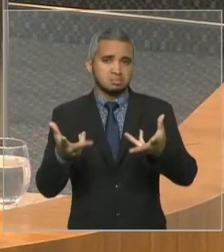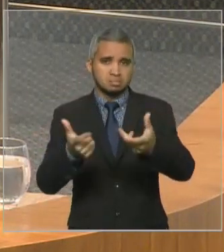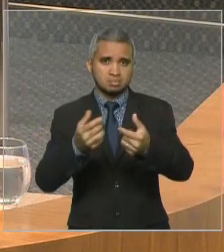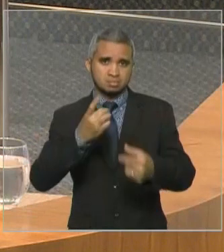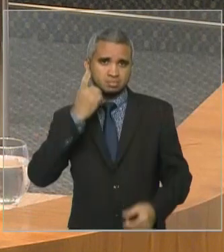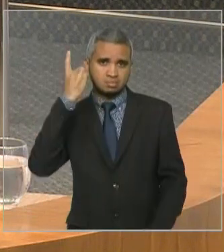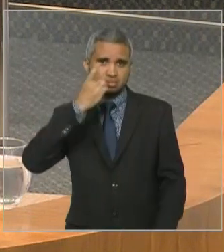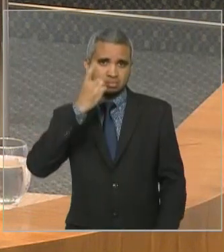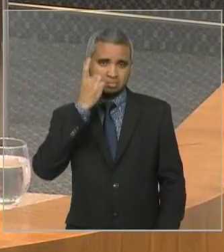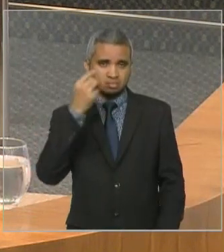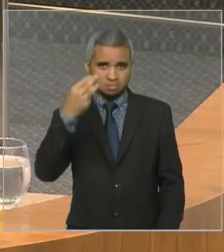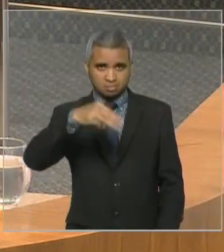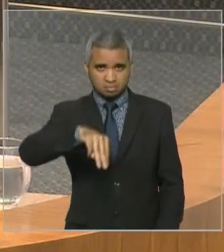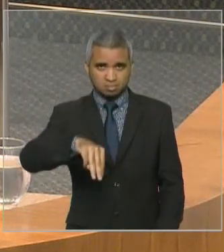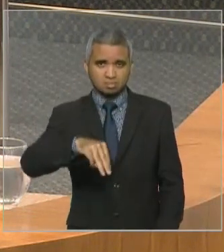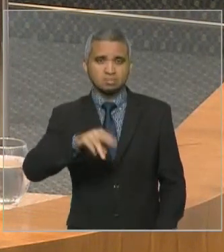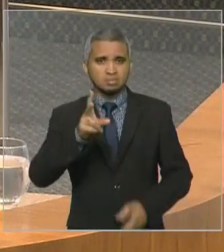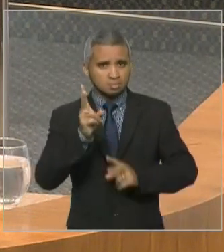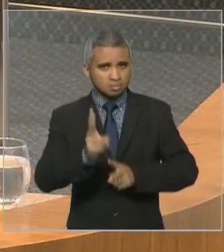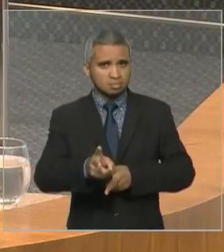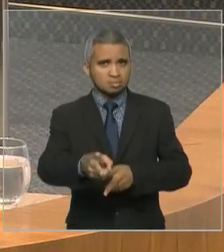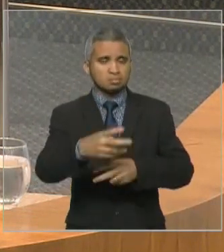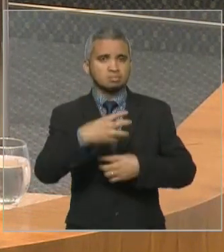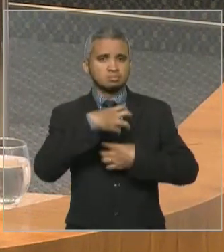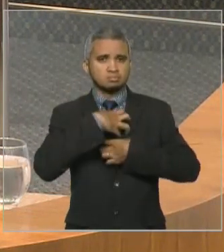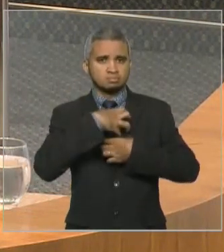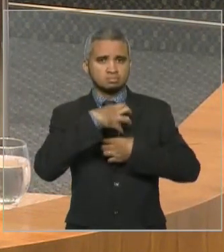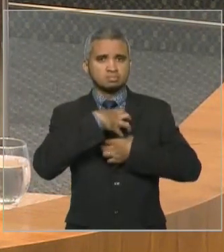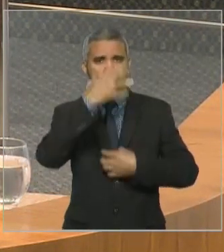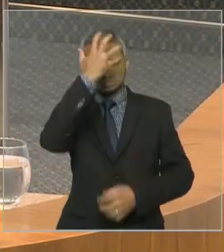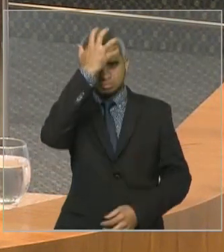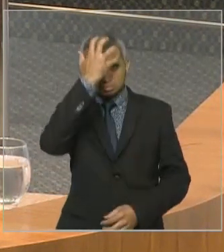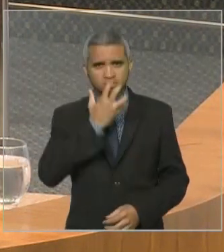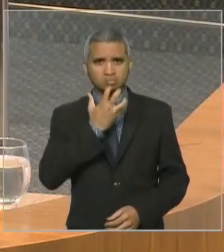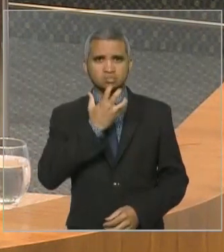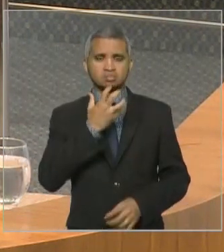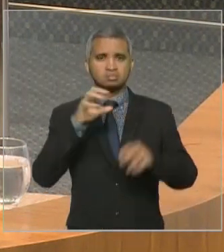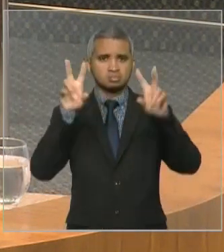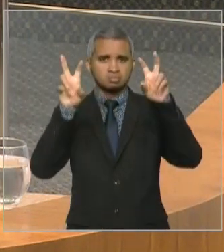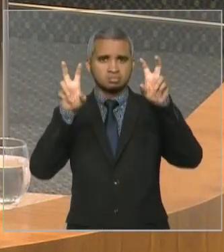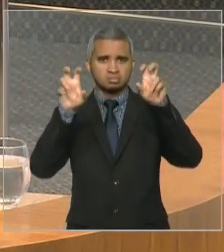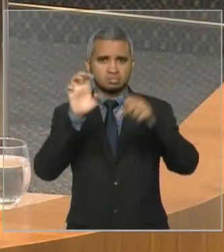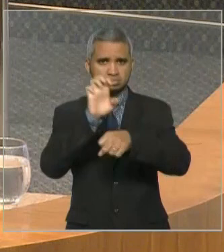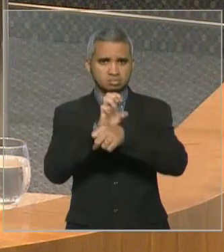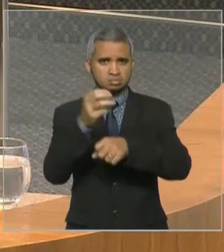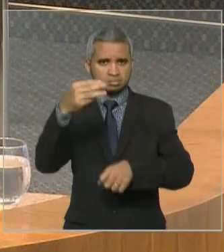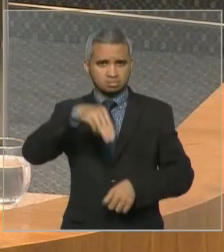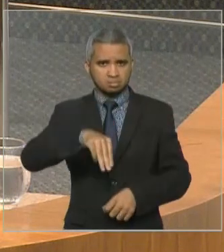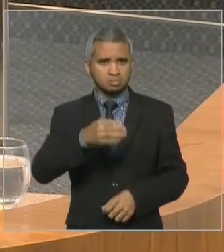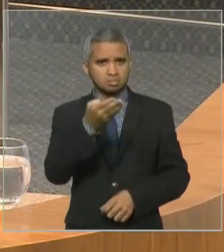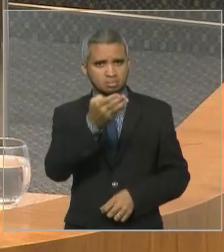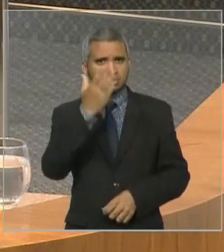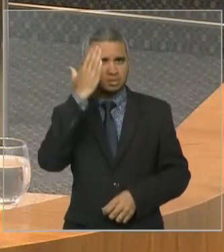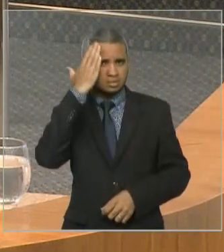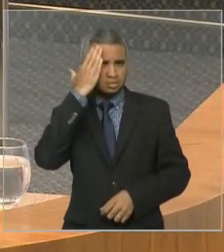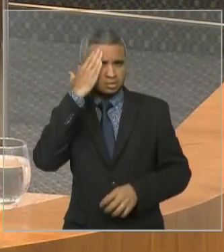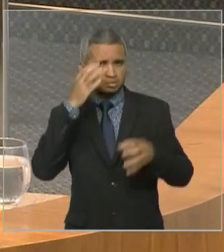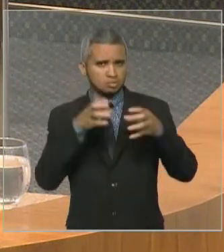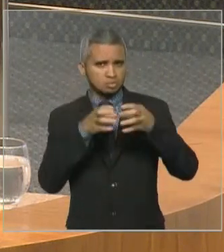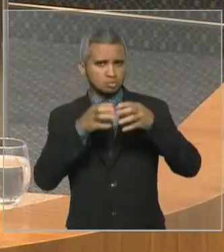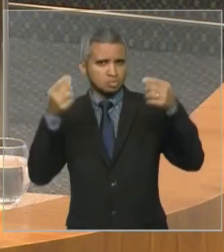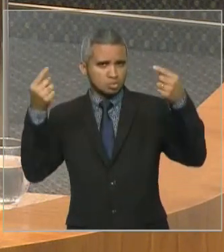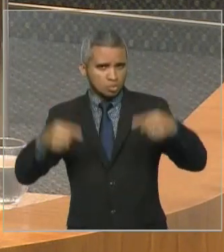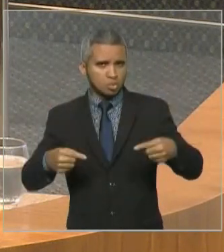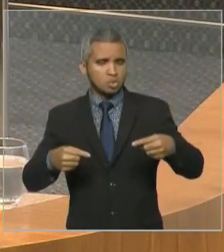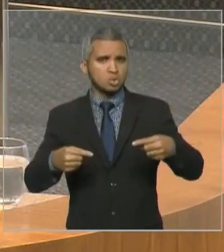tratou com seriedade as questões maiores do nosso Estado, sabe fazer oposição, quando foi governo,